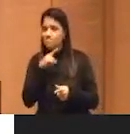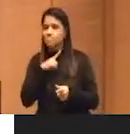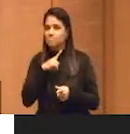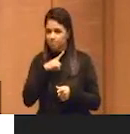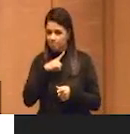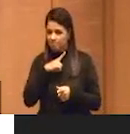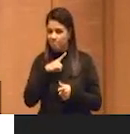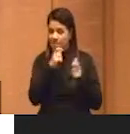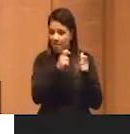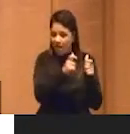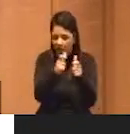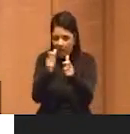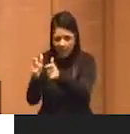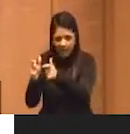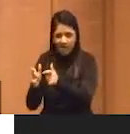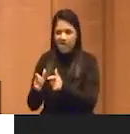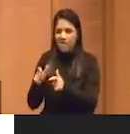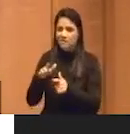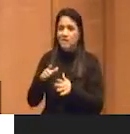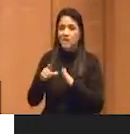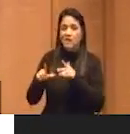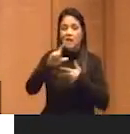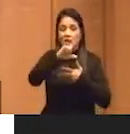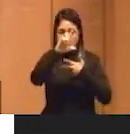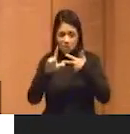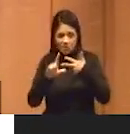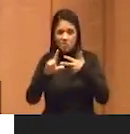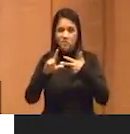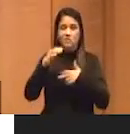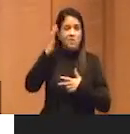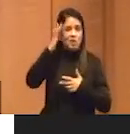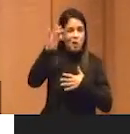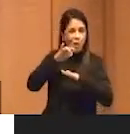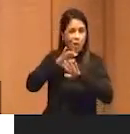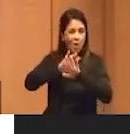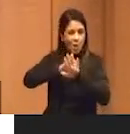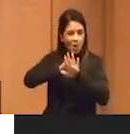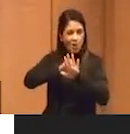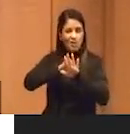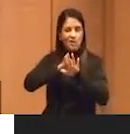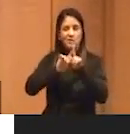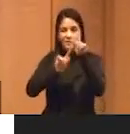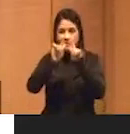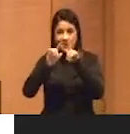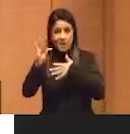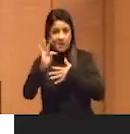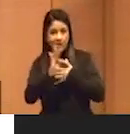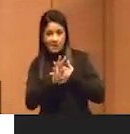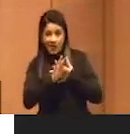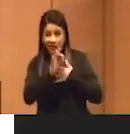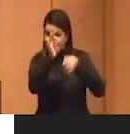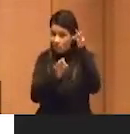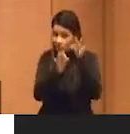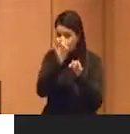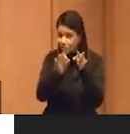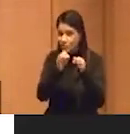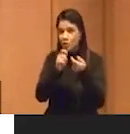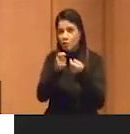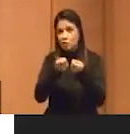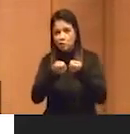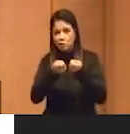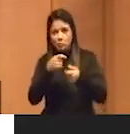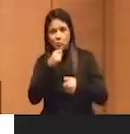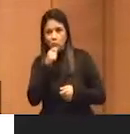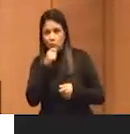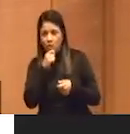são em muitas áreas, legislativa, teórica, sobre os algoritmos, técnica, jurídica, controle,